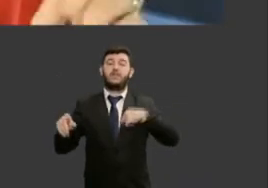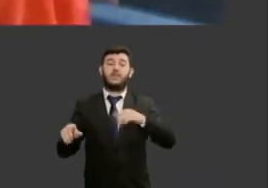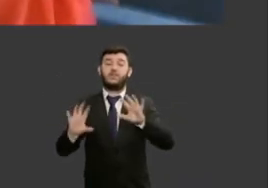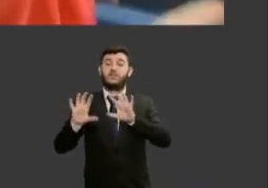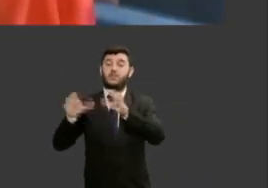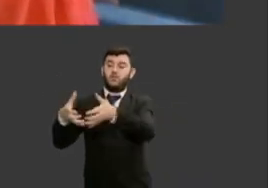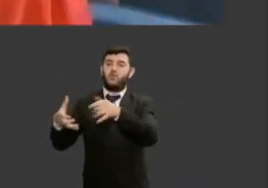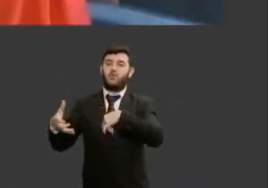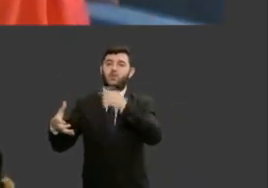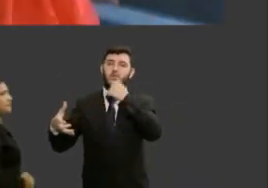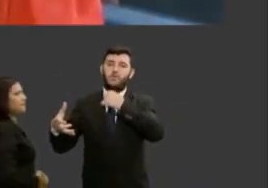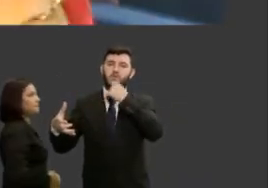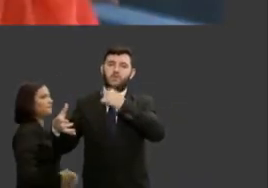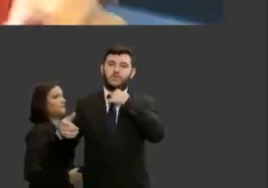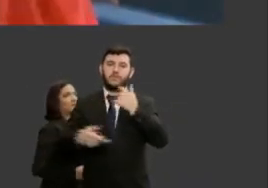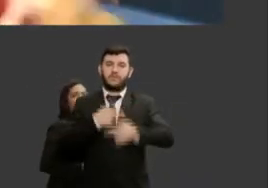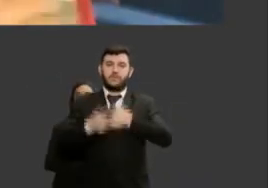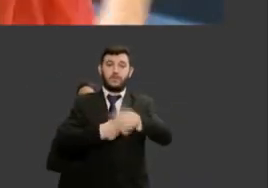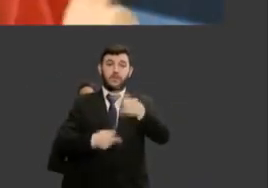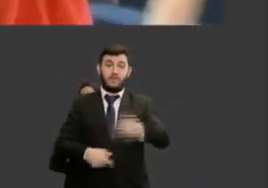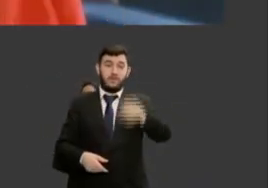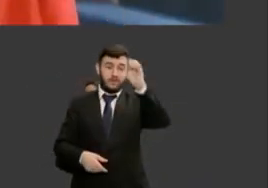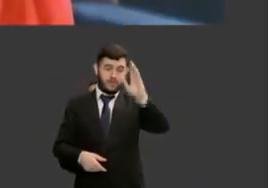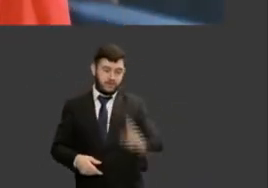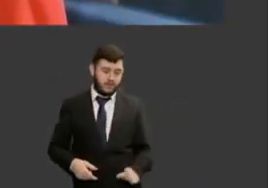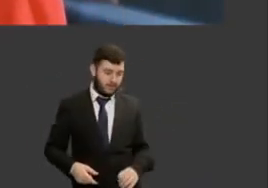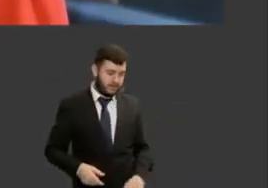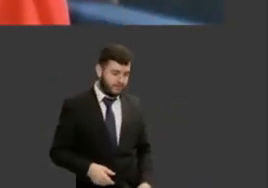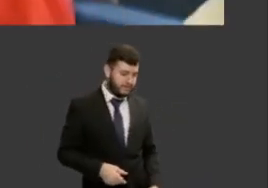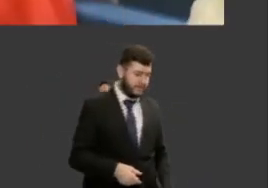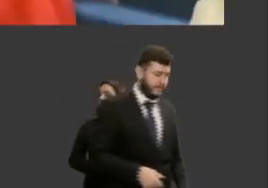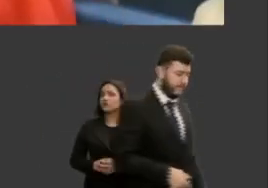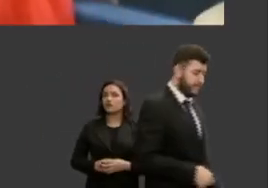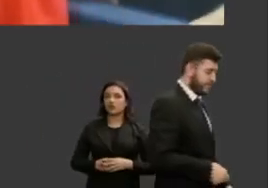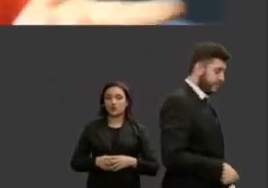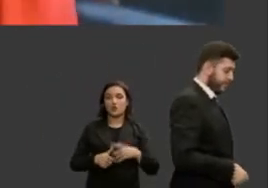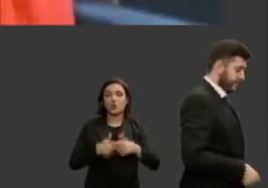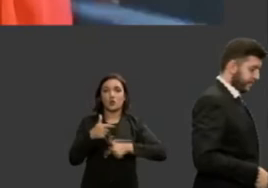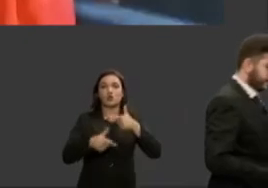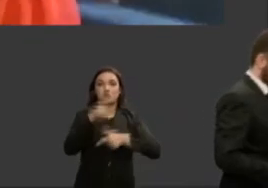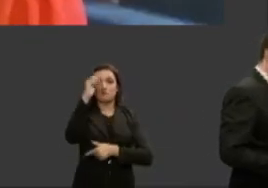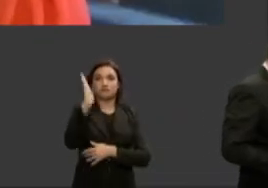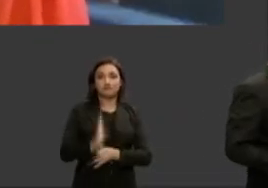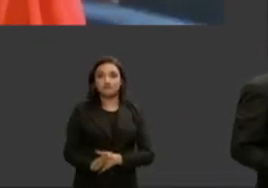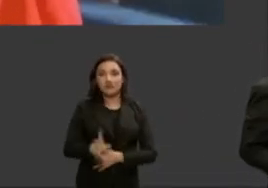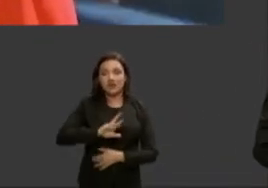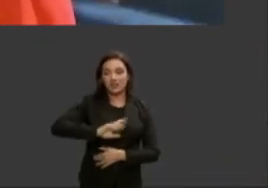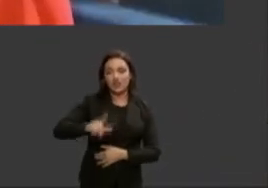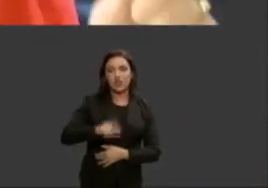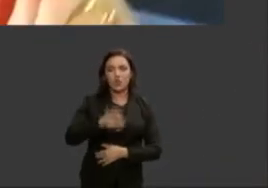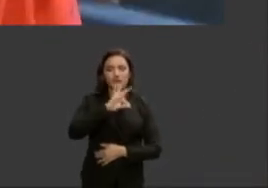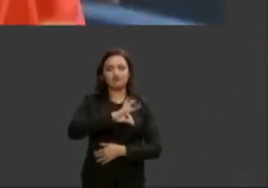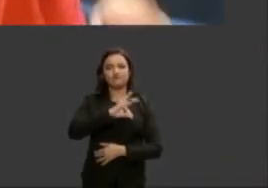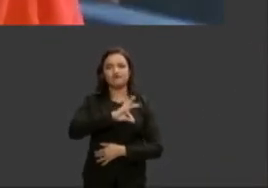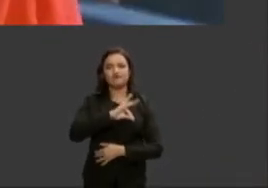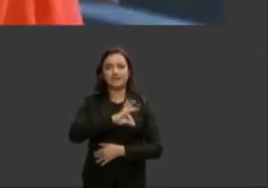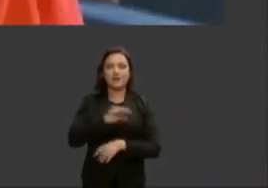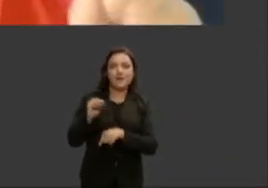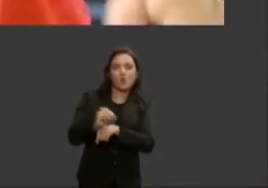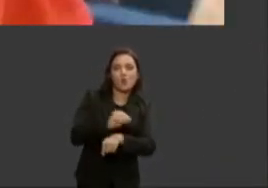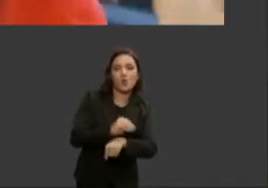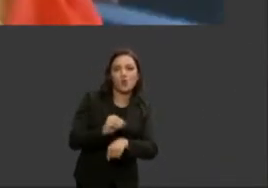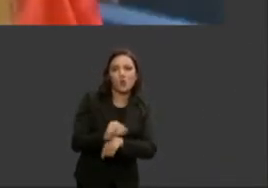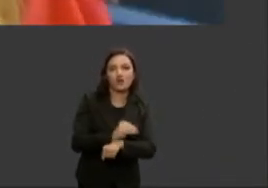trabalho do cuidado no país não é remunerado e infelizmente em tempos de pandemia nós